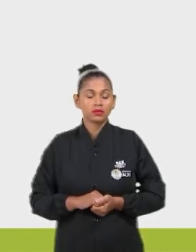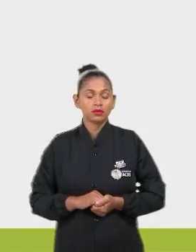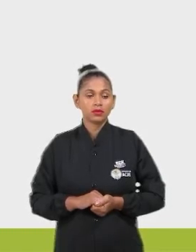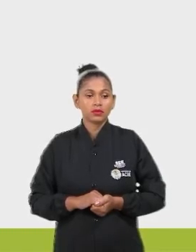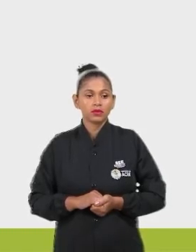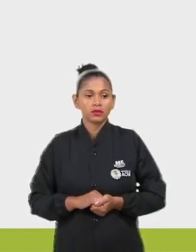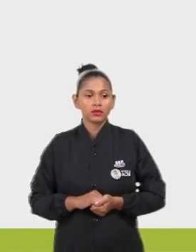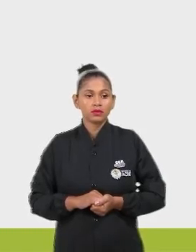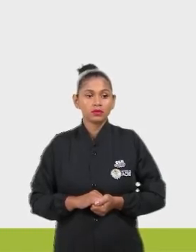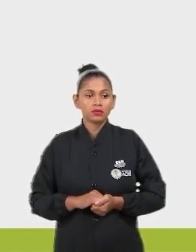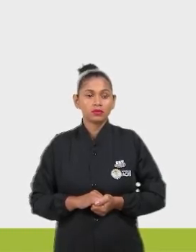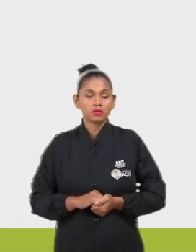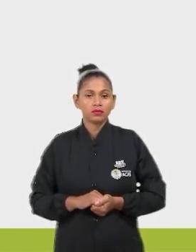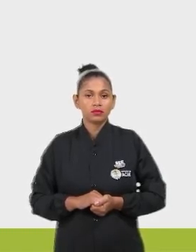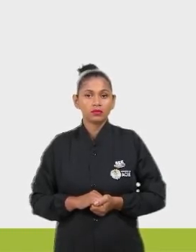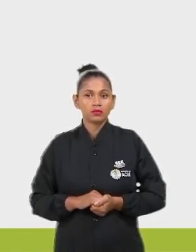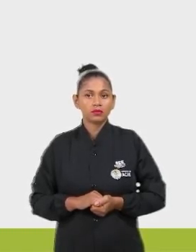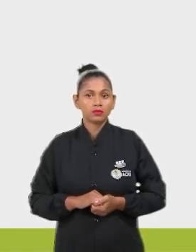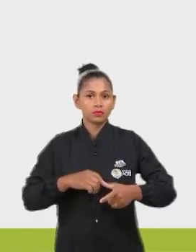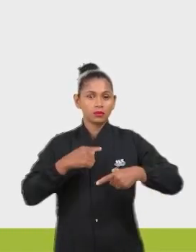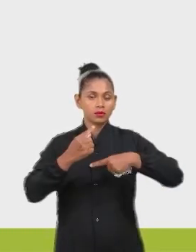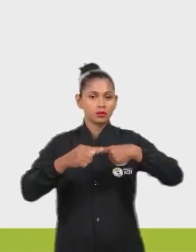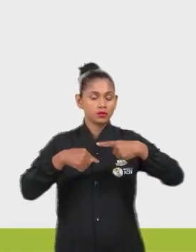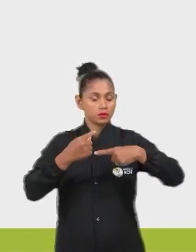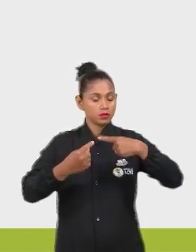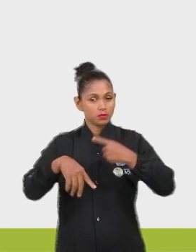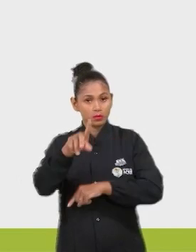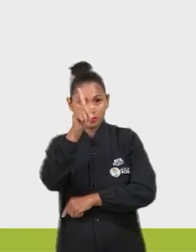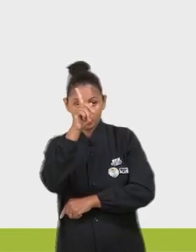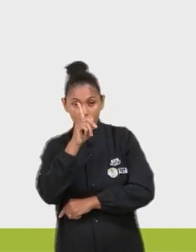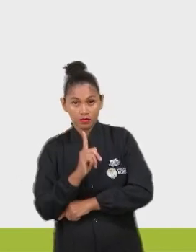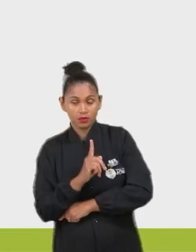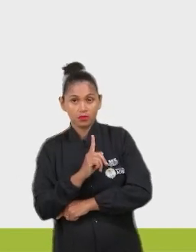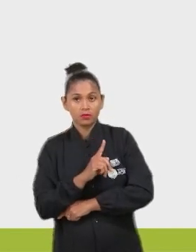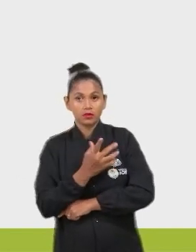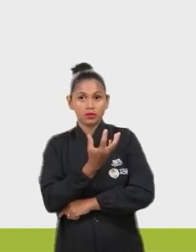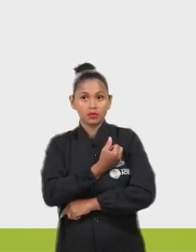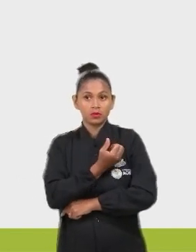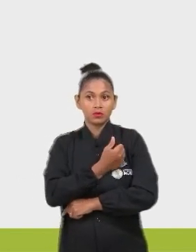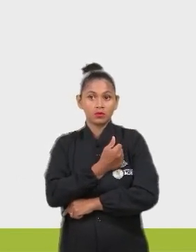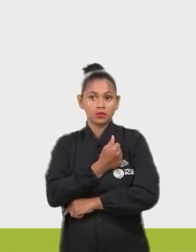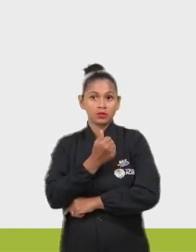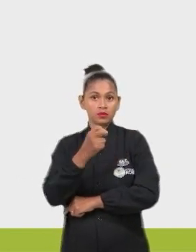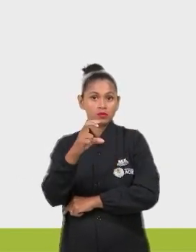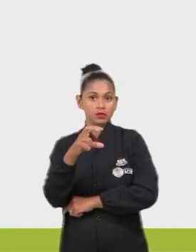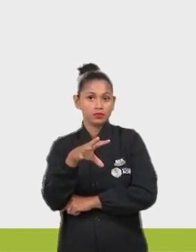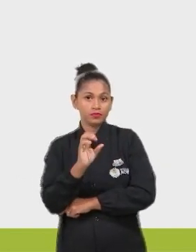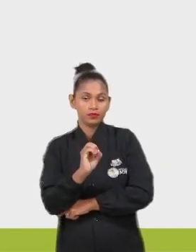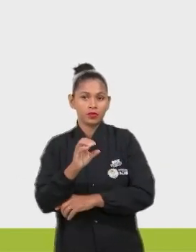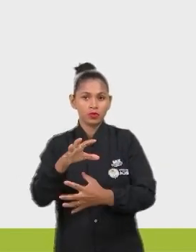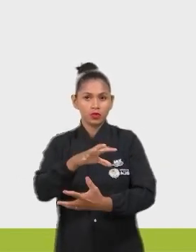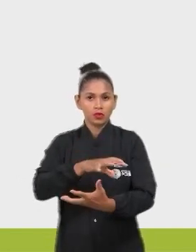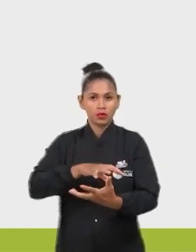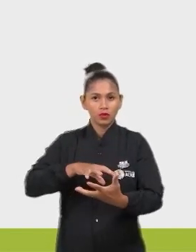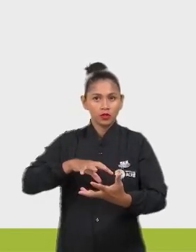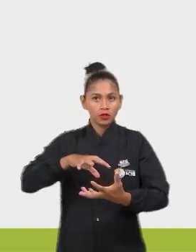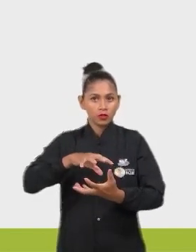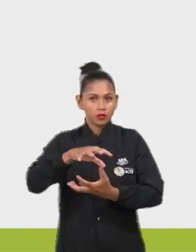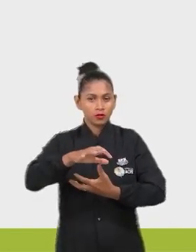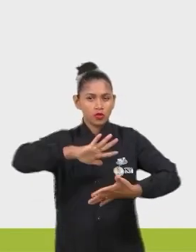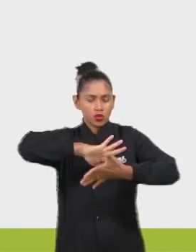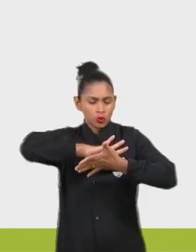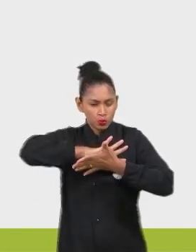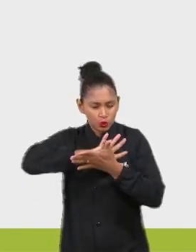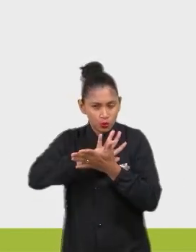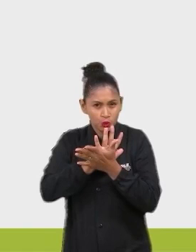Caderno amarelo. Página 17. Questão 50. Os ecossistemas degradados por intensa